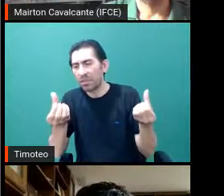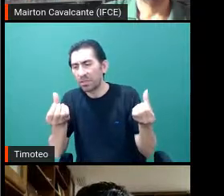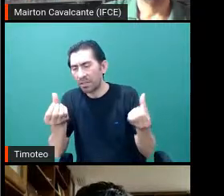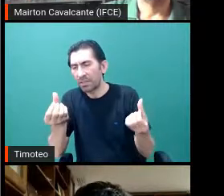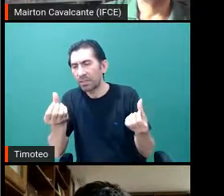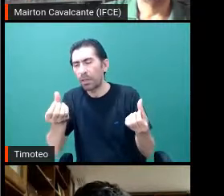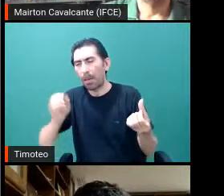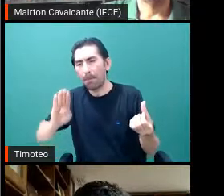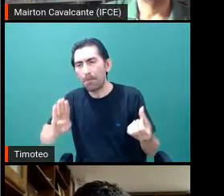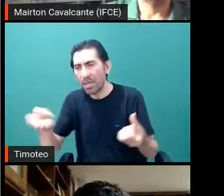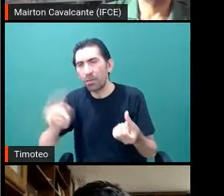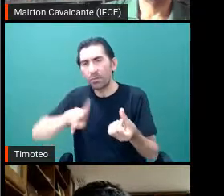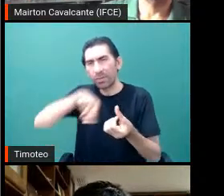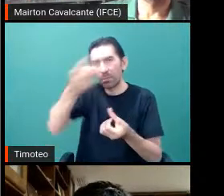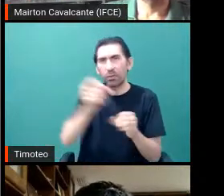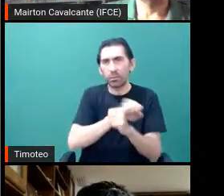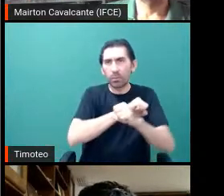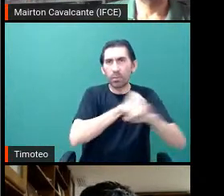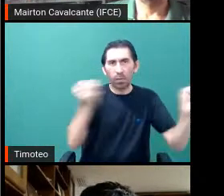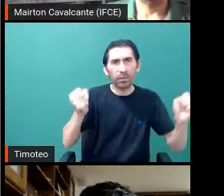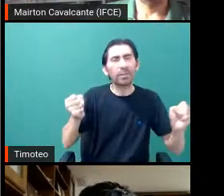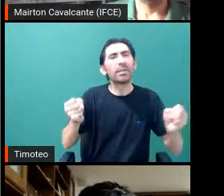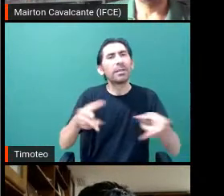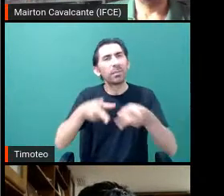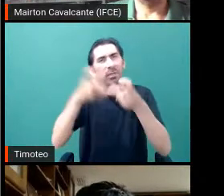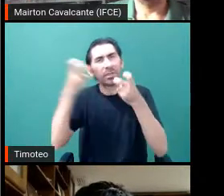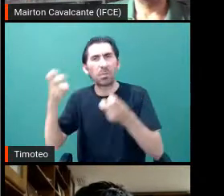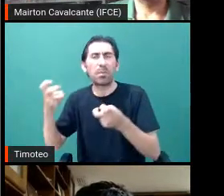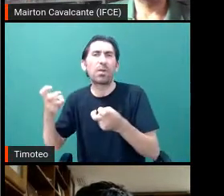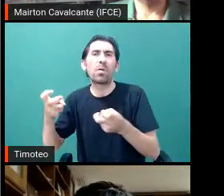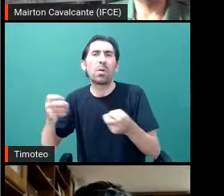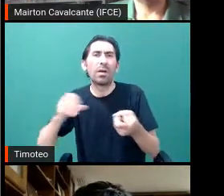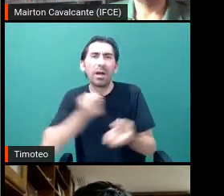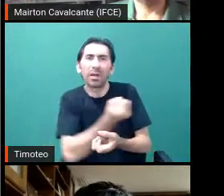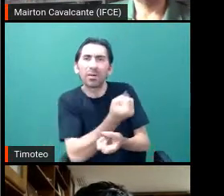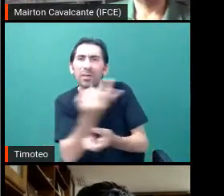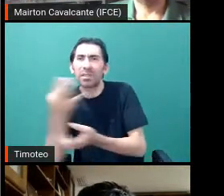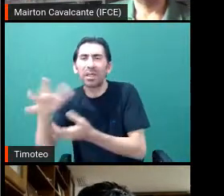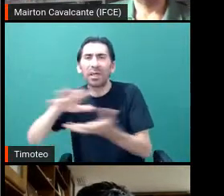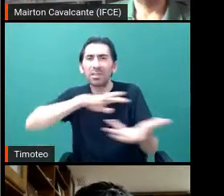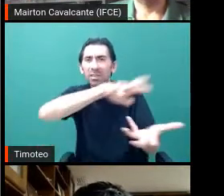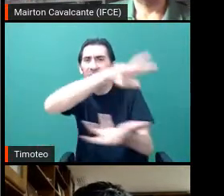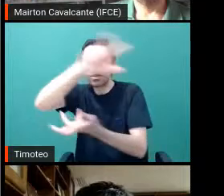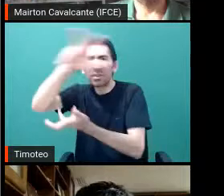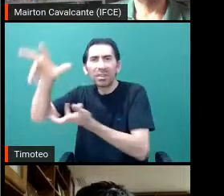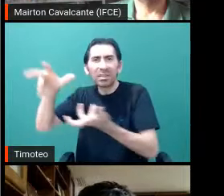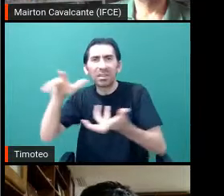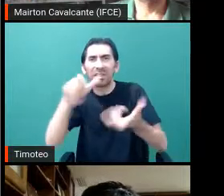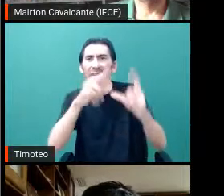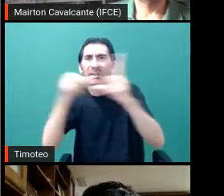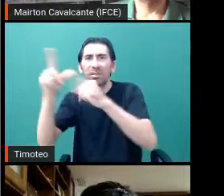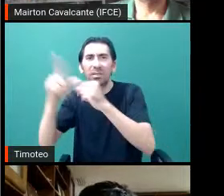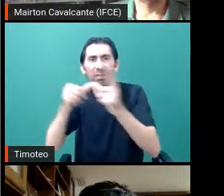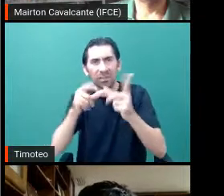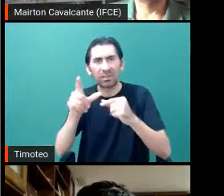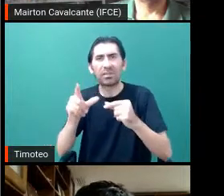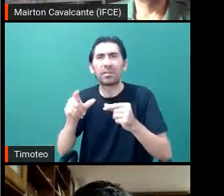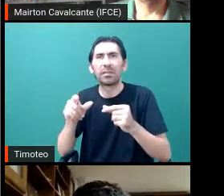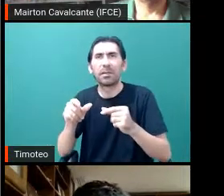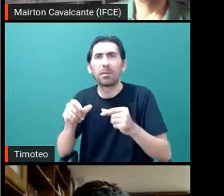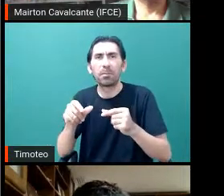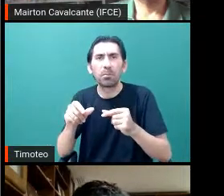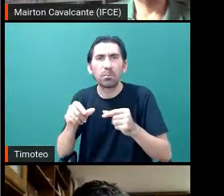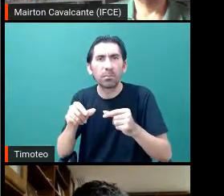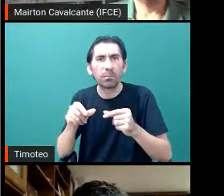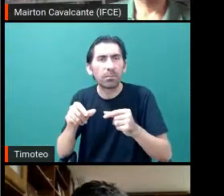vai ter o pico máximo de formação estelar no universo. E a partir de que a formação estelar começa a decair. Então, aqui vocês